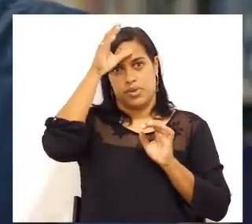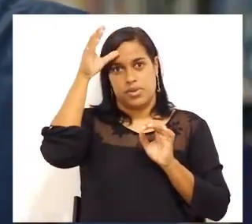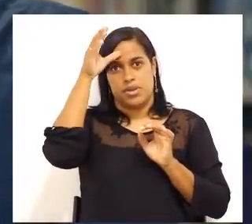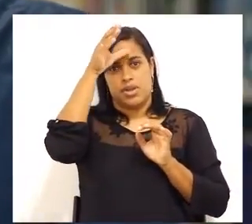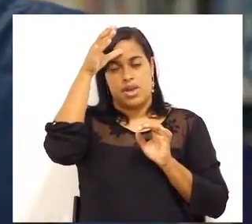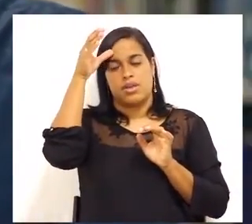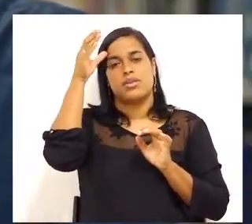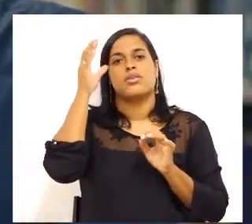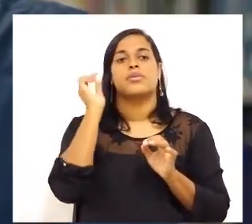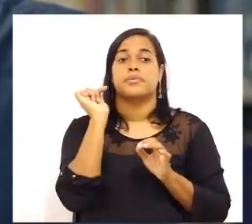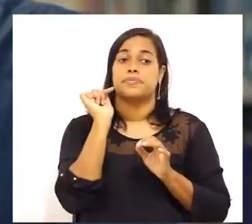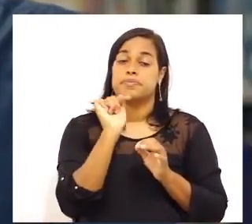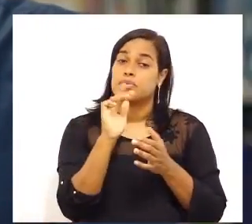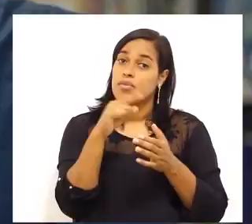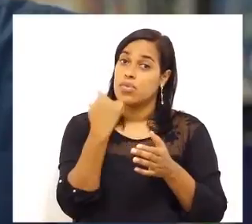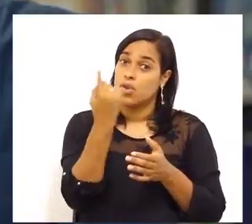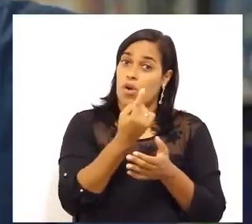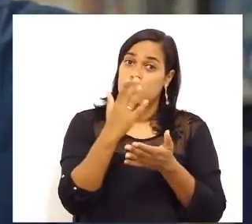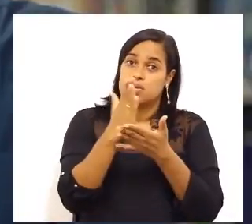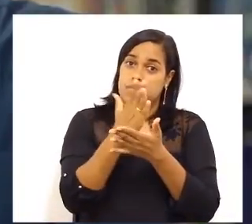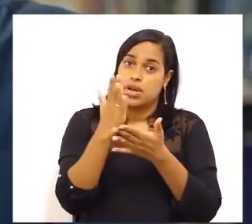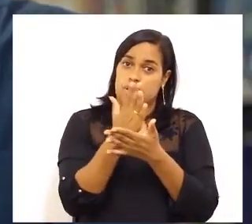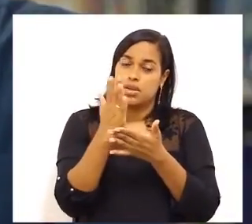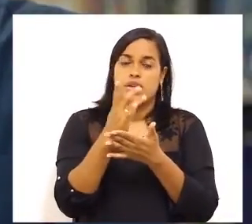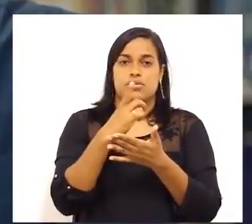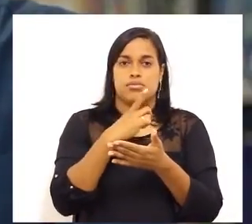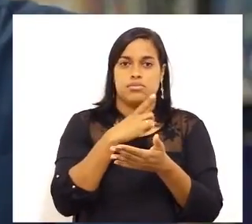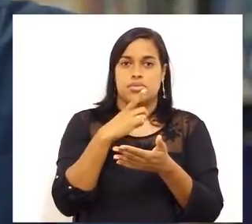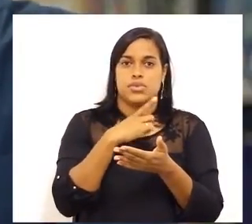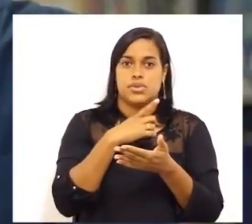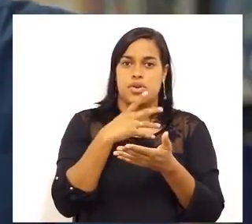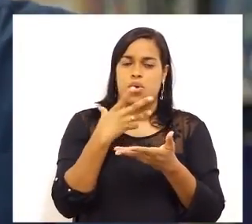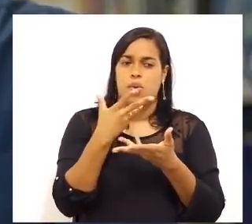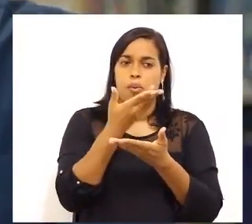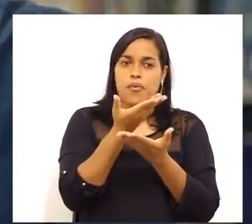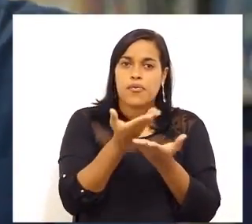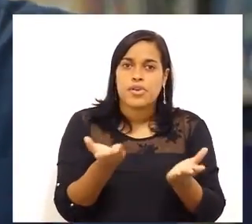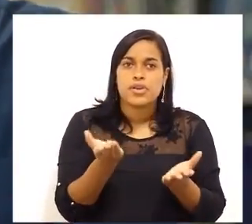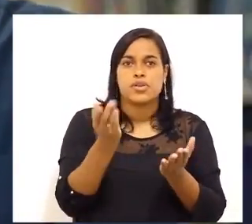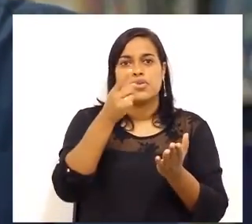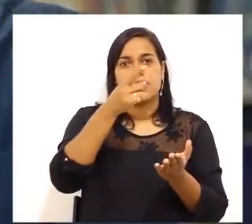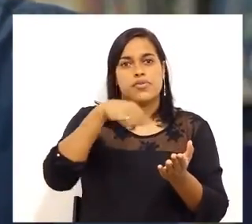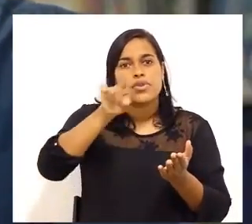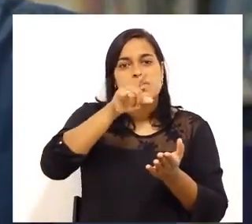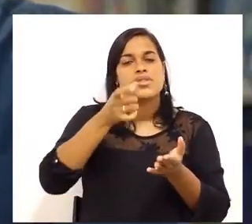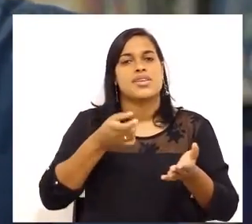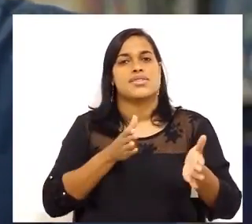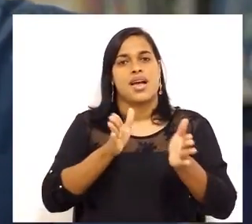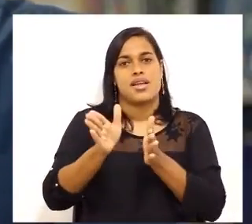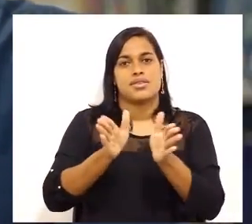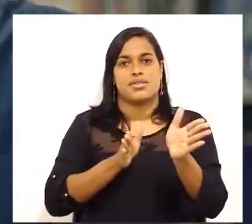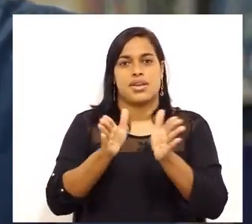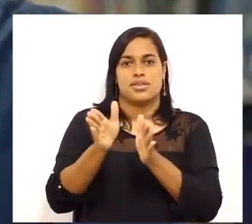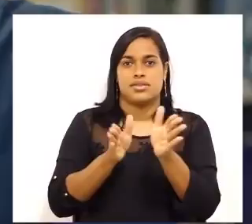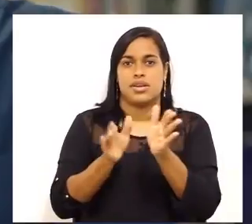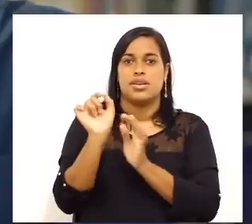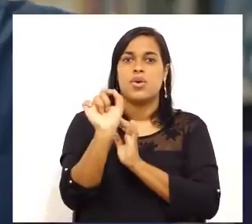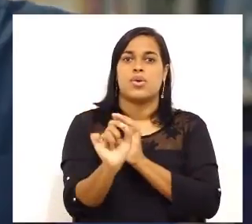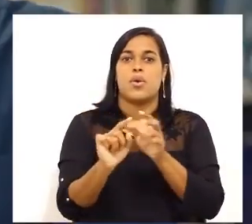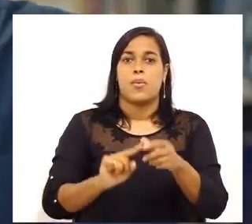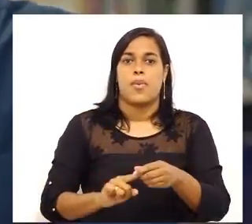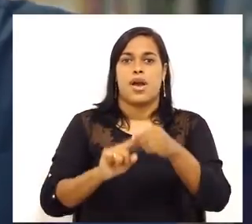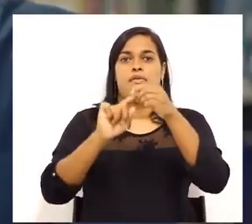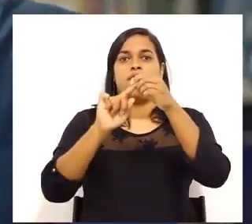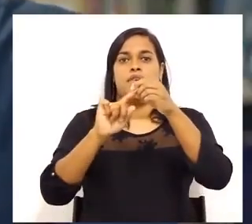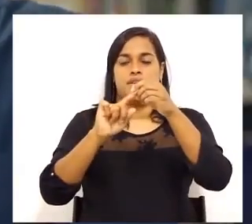Nosso caderno tem um link extremamente interessante que eu convido todos vocês para acessar. Trata-se de uma referência